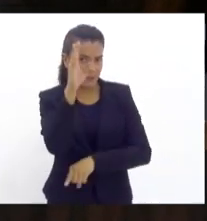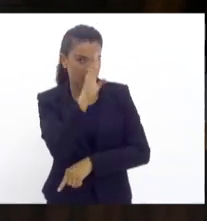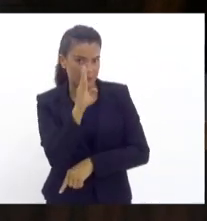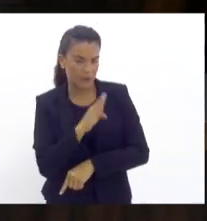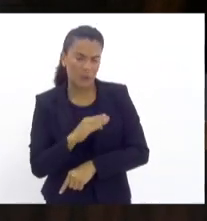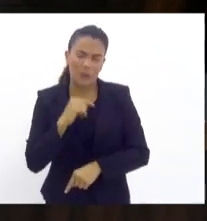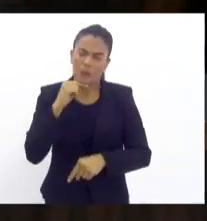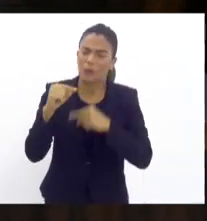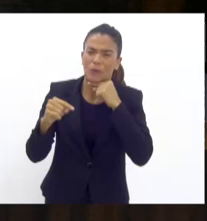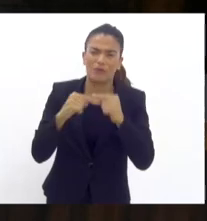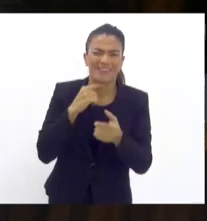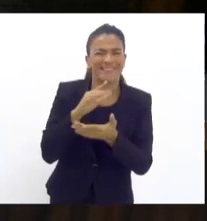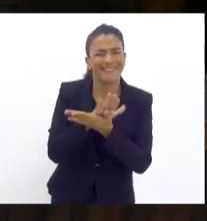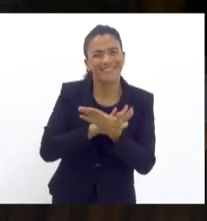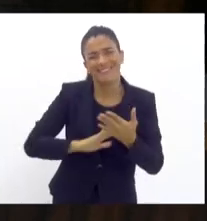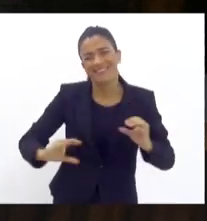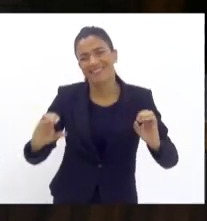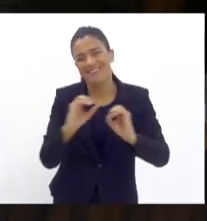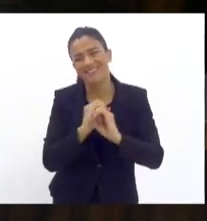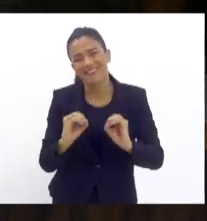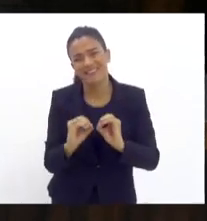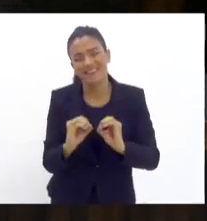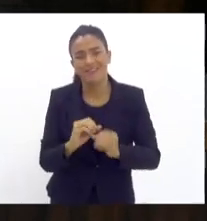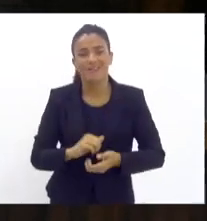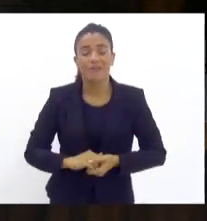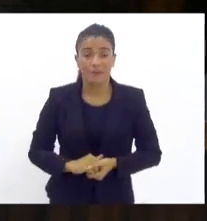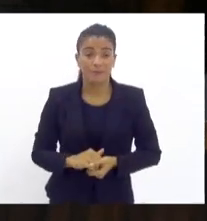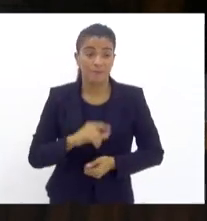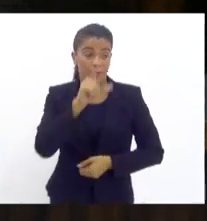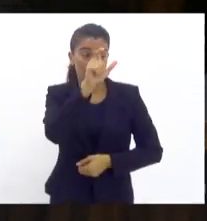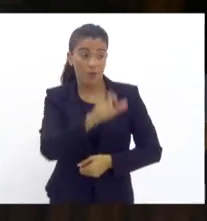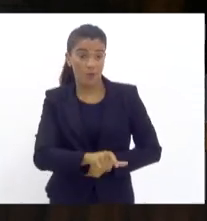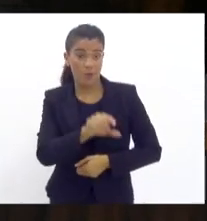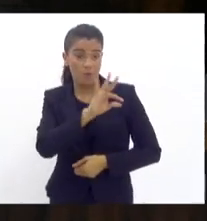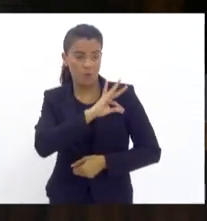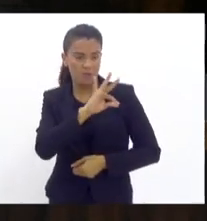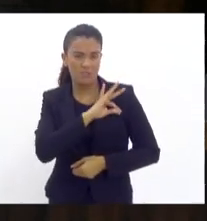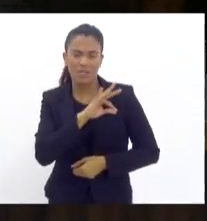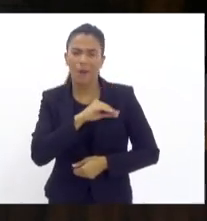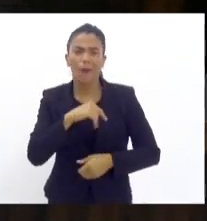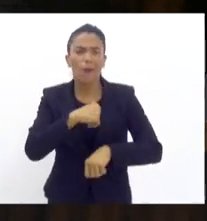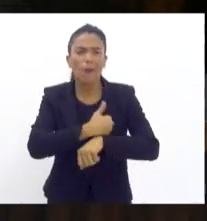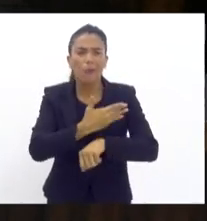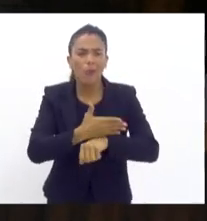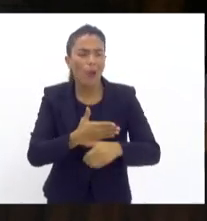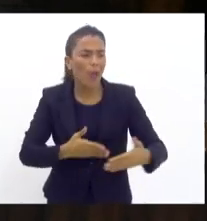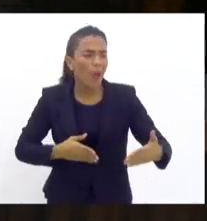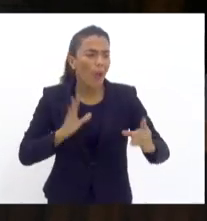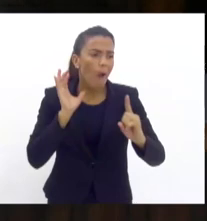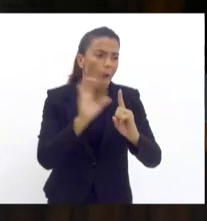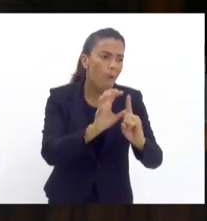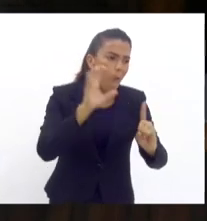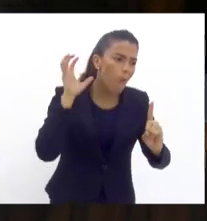dúvida nenhuma. Nenhuma. O policial ele é cobrado de todos os lados.